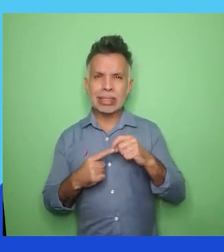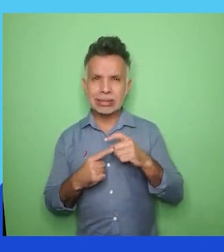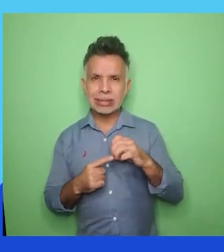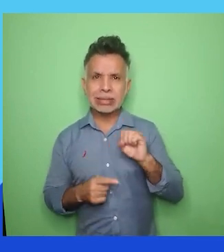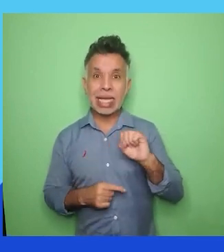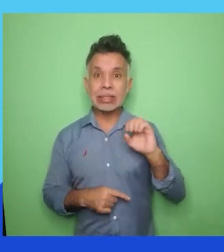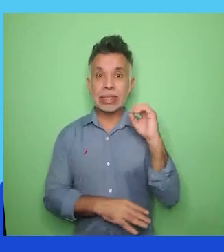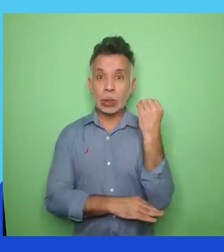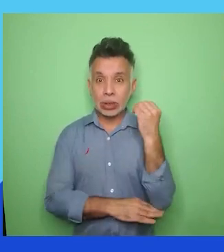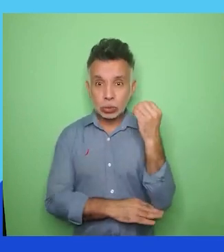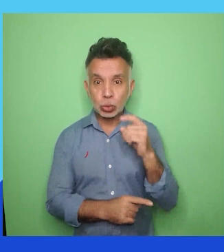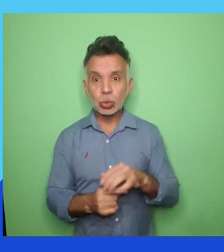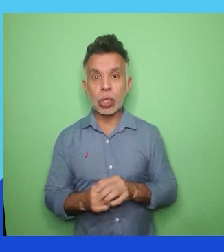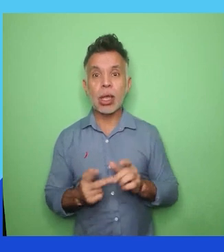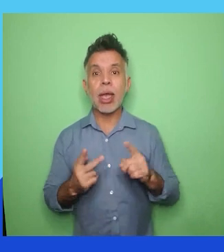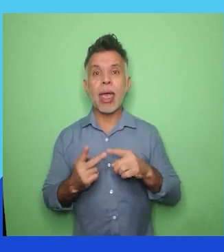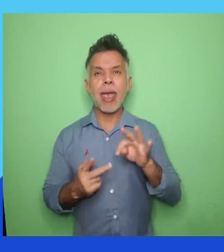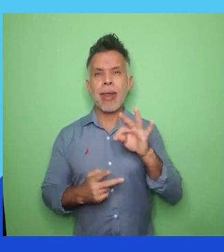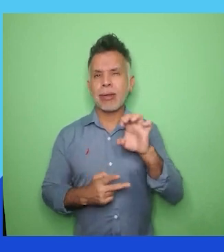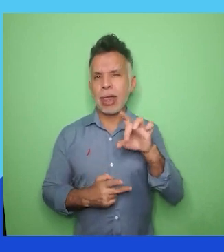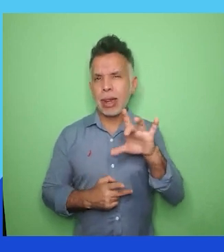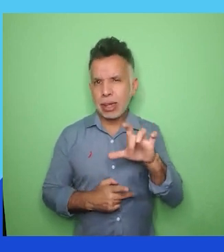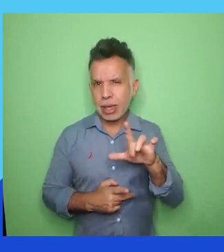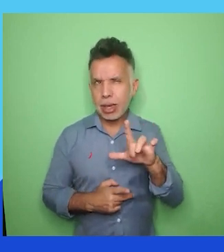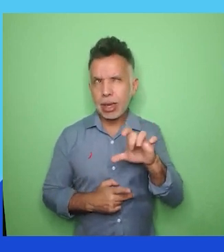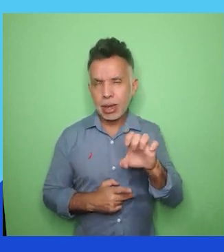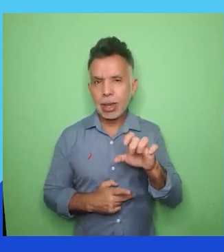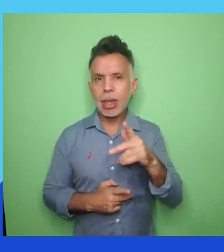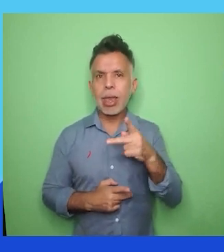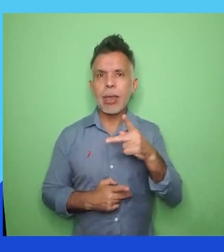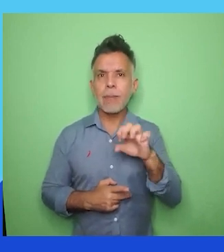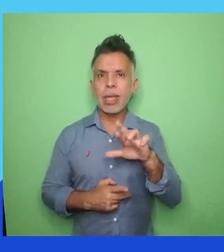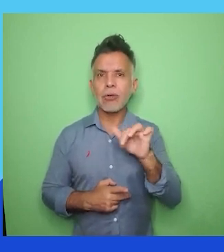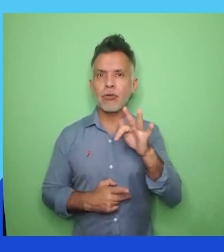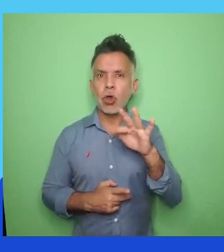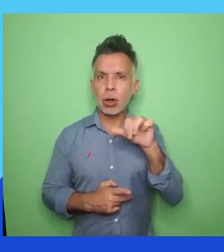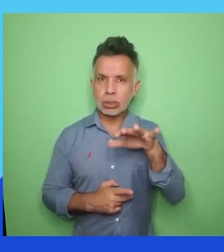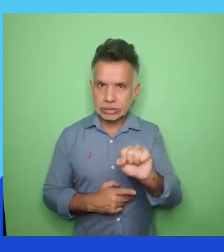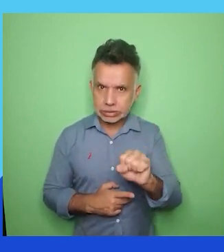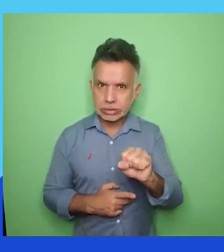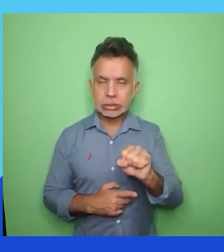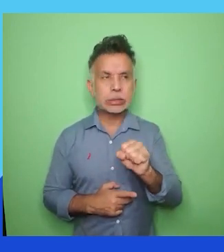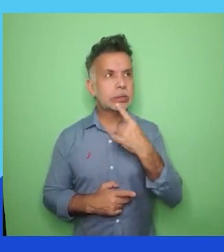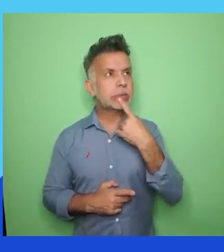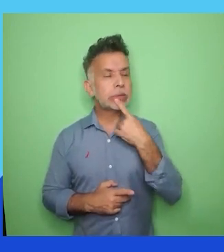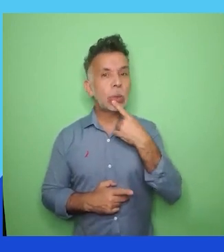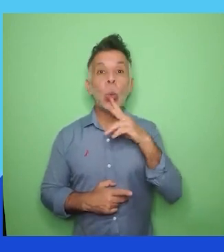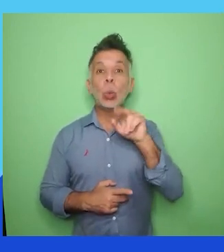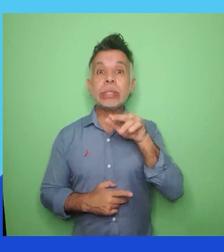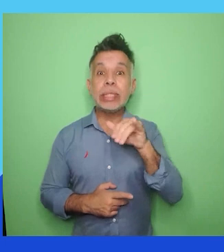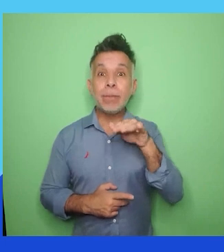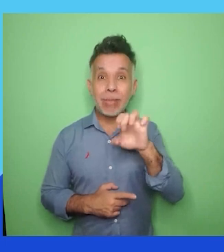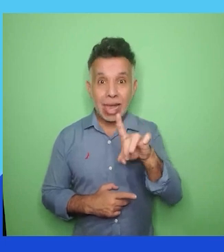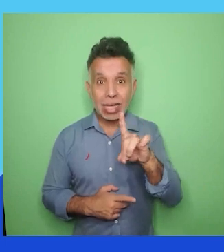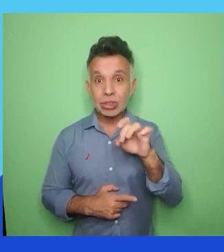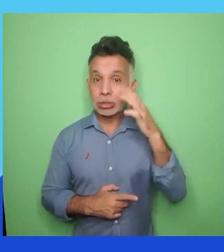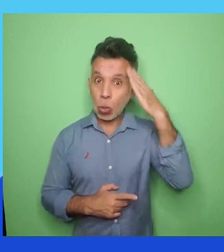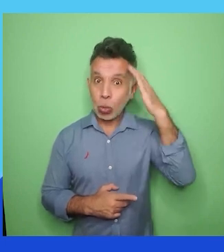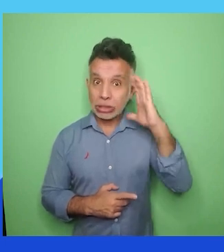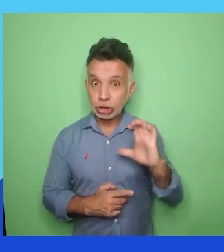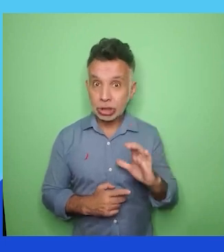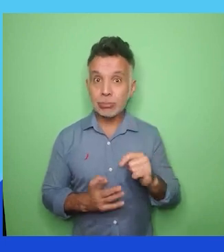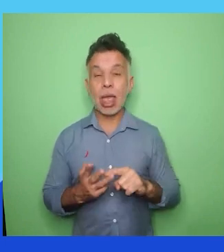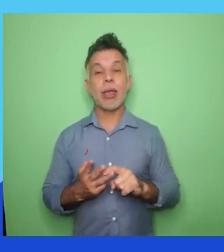Teleperformance Unimed Curitiba. Aparecendo aí no nosso ranking. Na sequência temos a Vivo. Meus